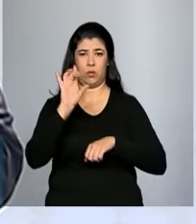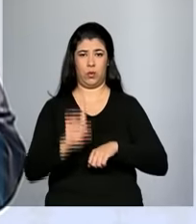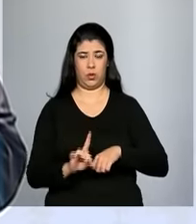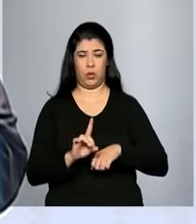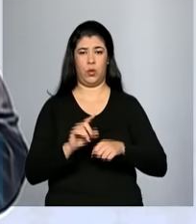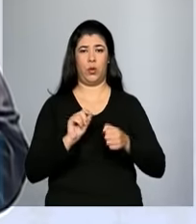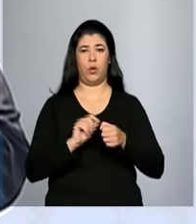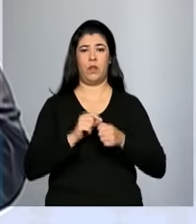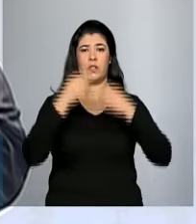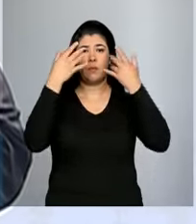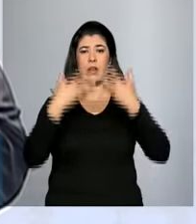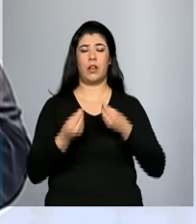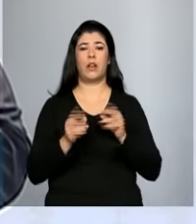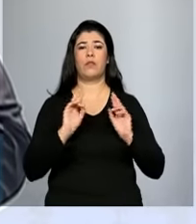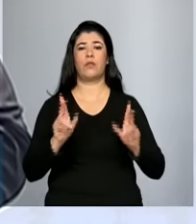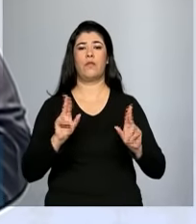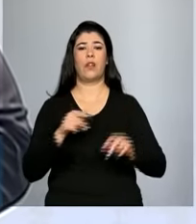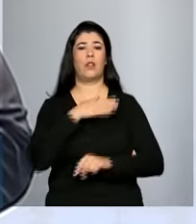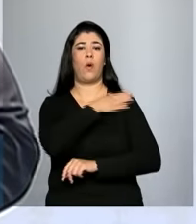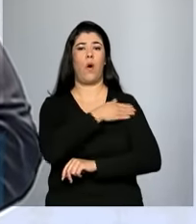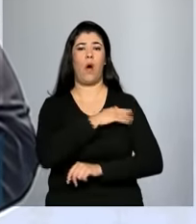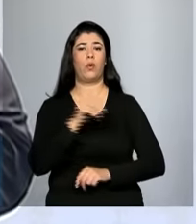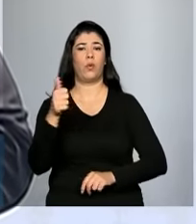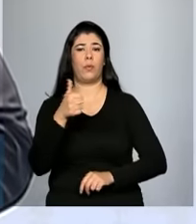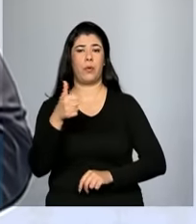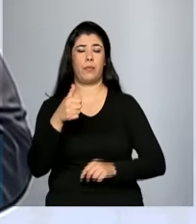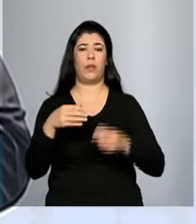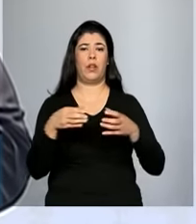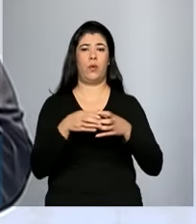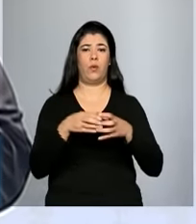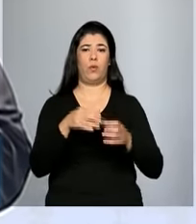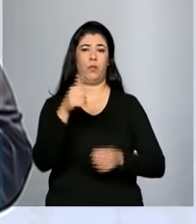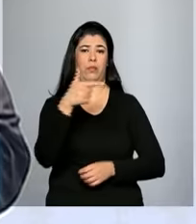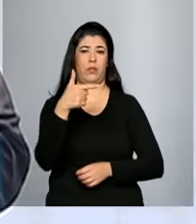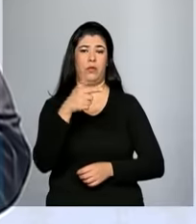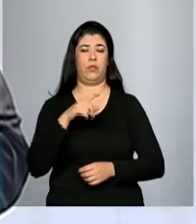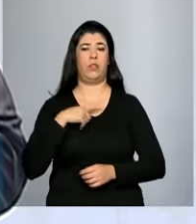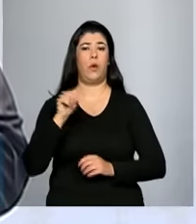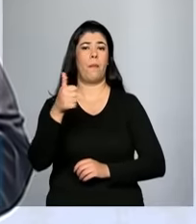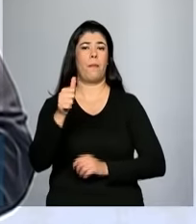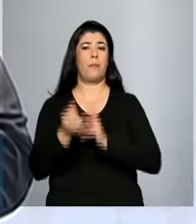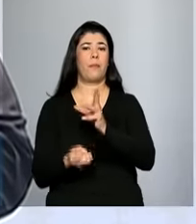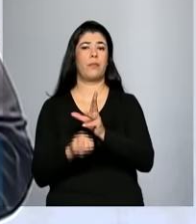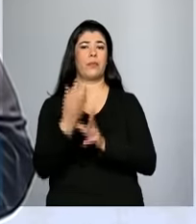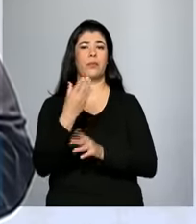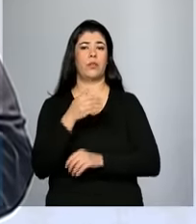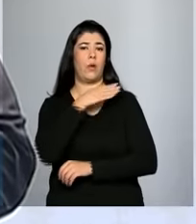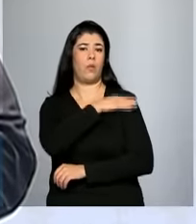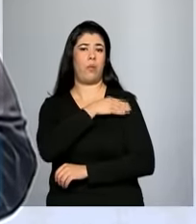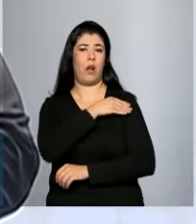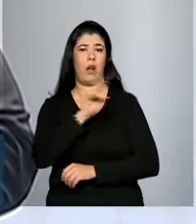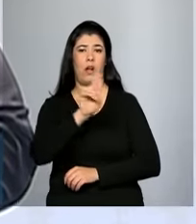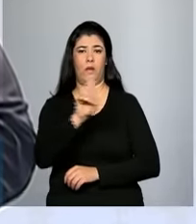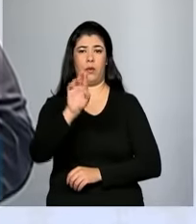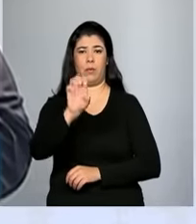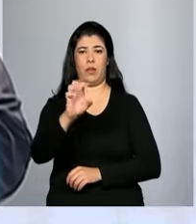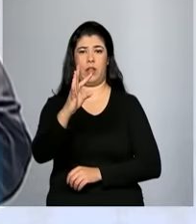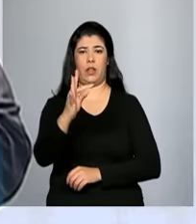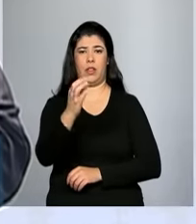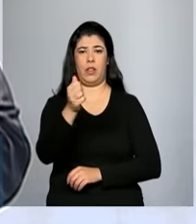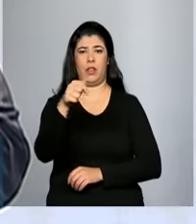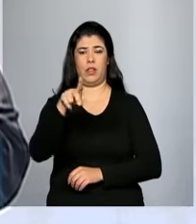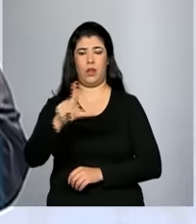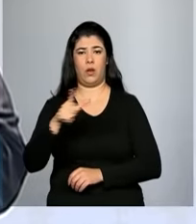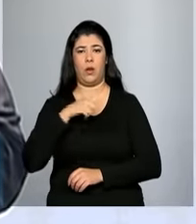entre o etanol de primeira e de segunda geração. Basicamente é o seguinte, o de primeira geração é produzido a partir do caldo da